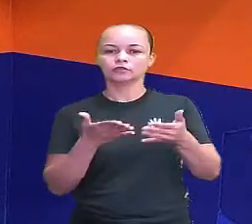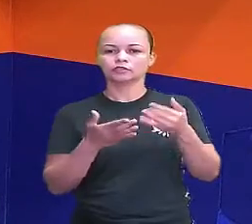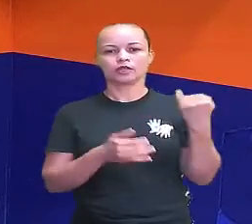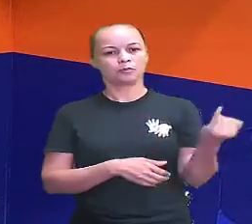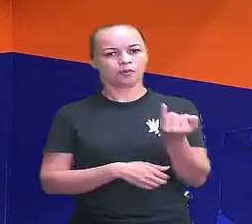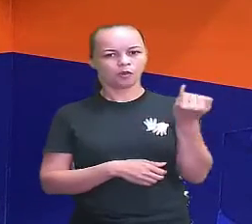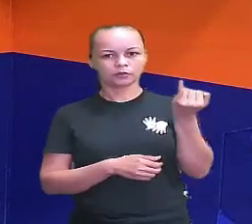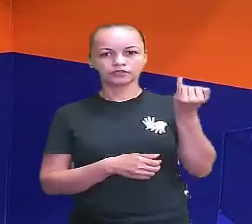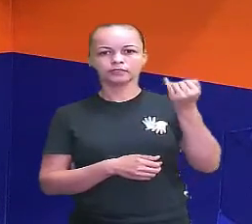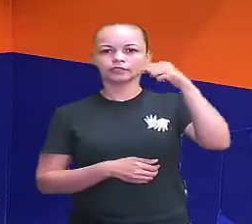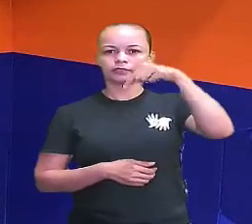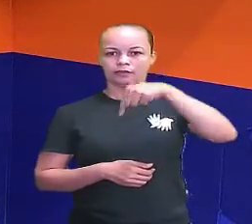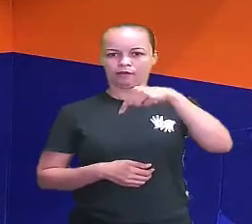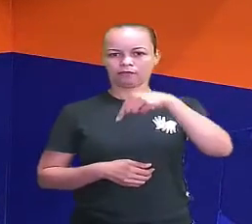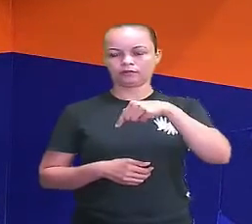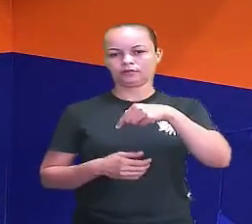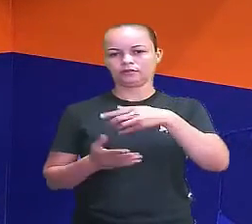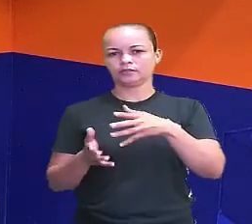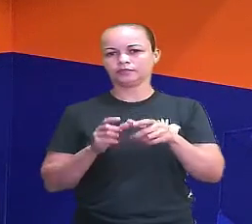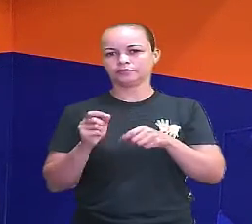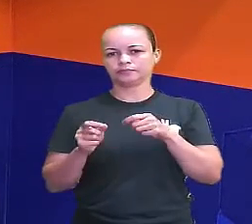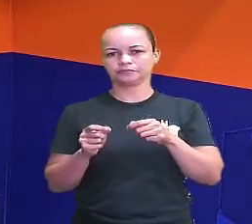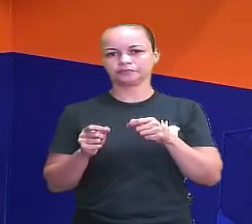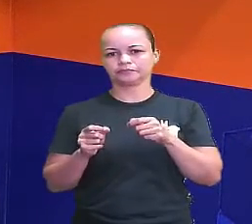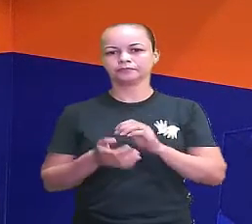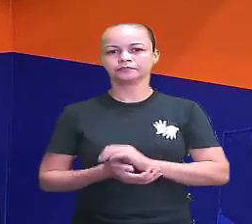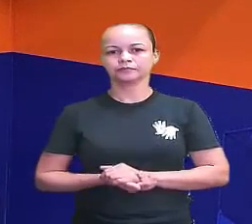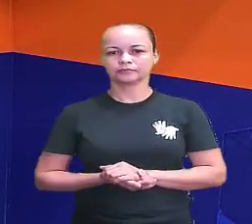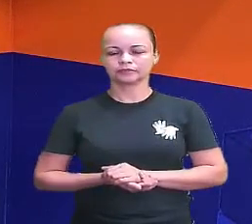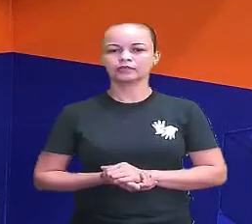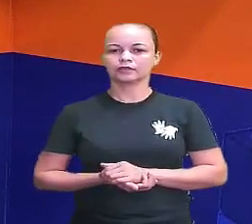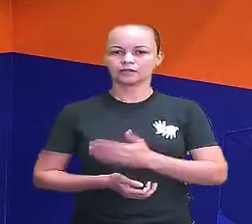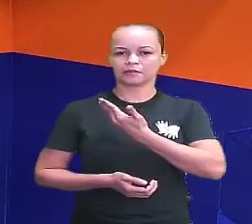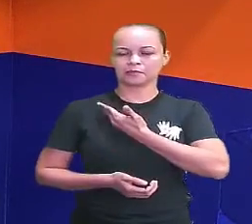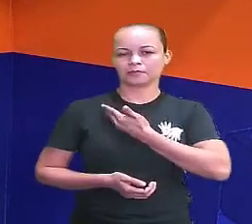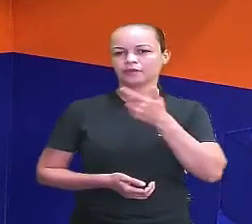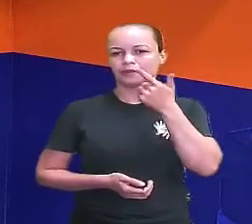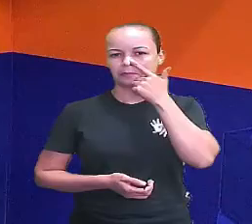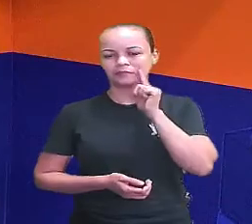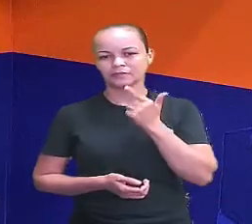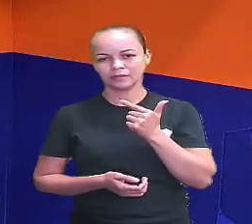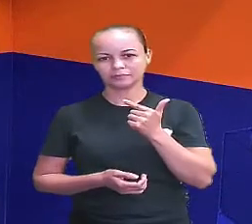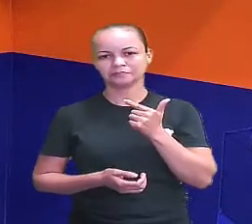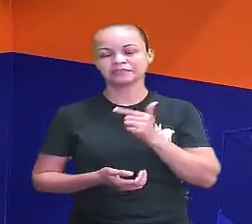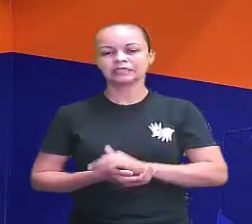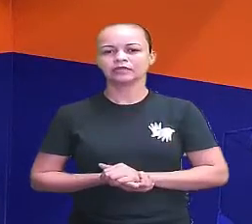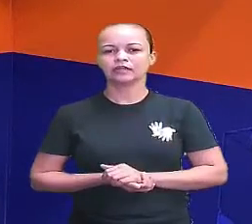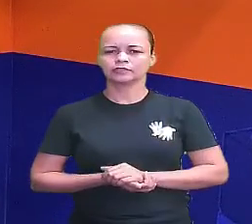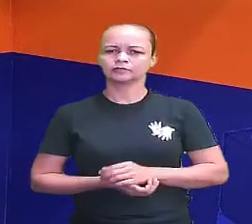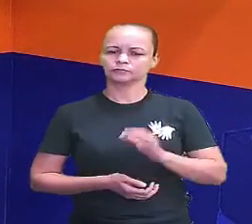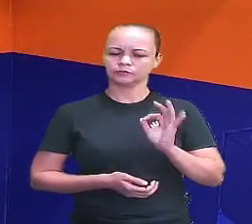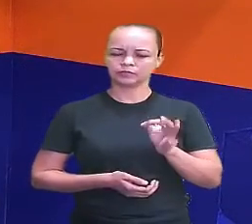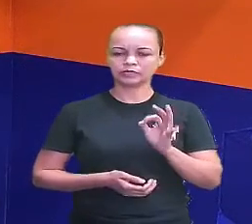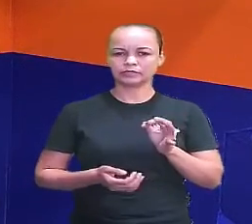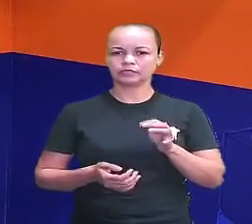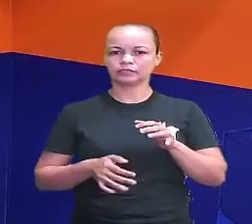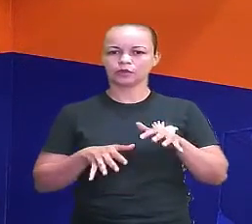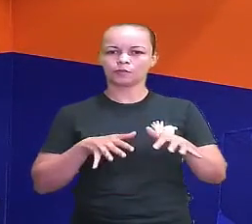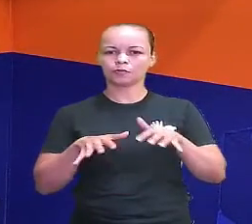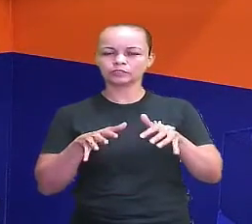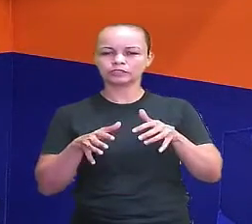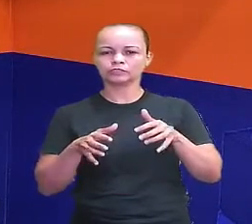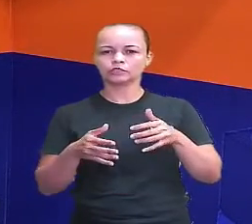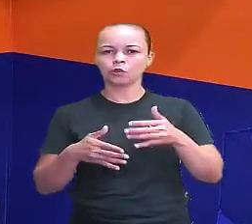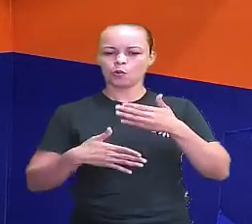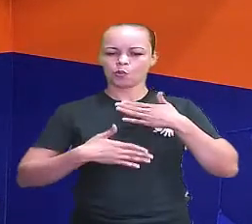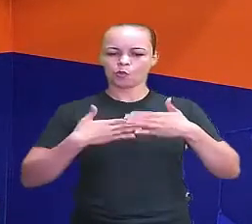importante que está logo aqui. Aqui. Não, aqui. A minha amiga Bárbara. Ela com certeza também está mobilizando energias